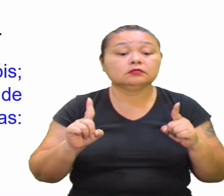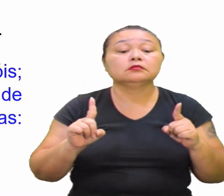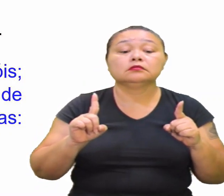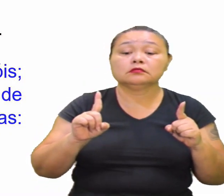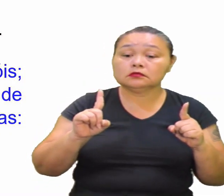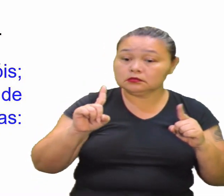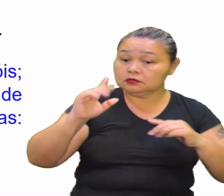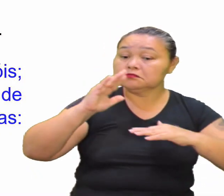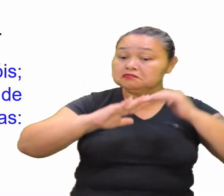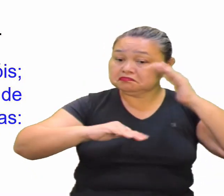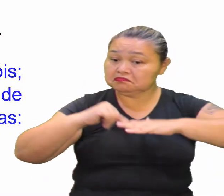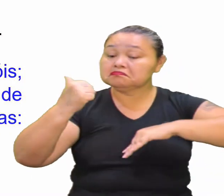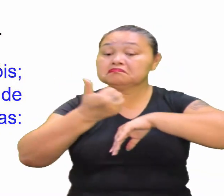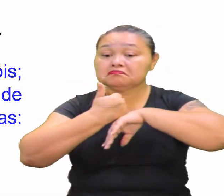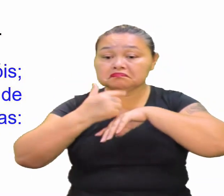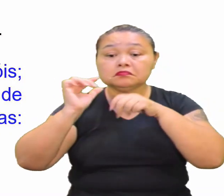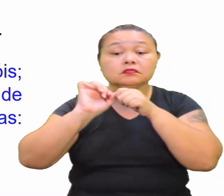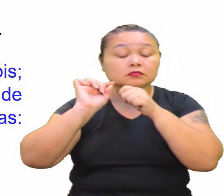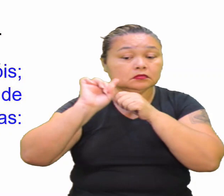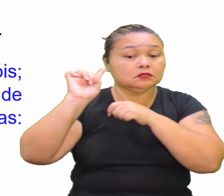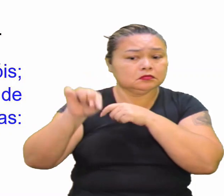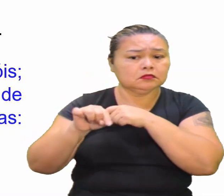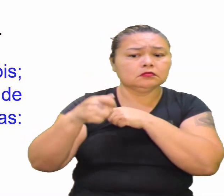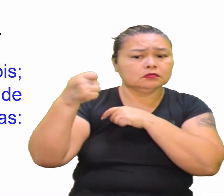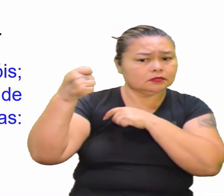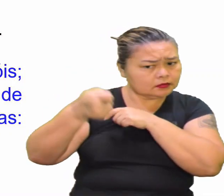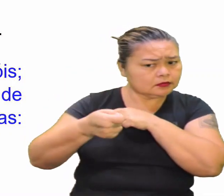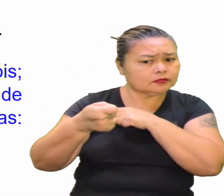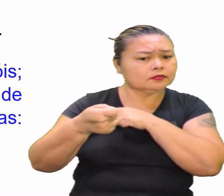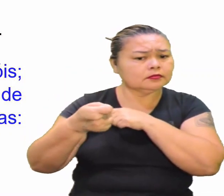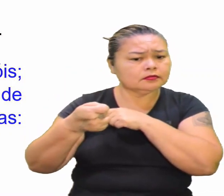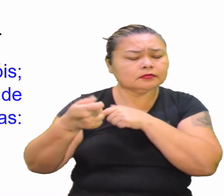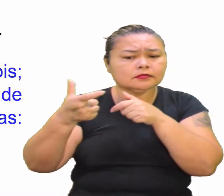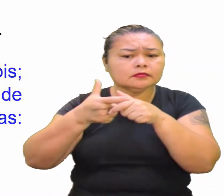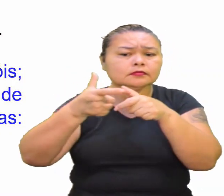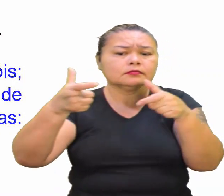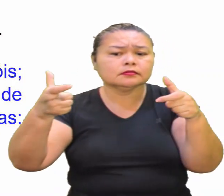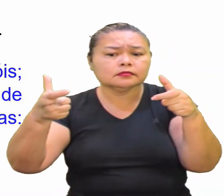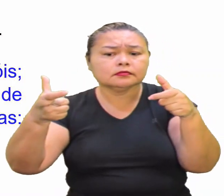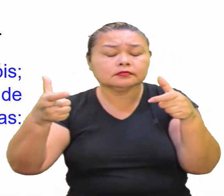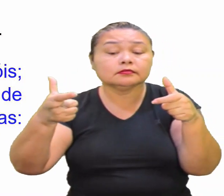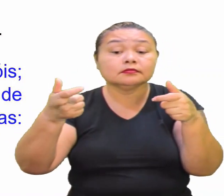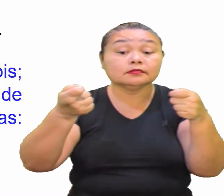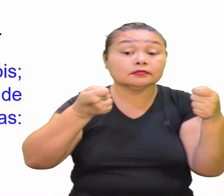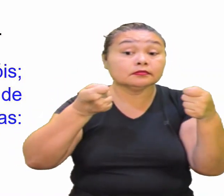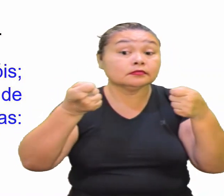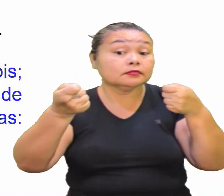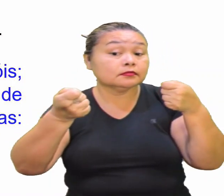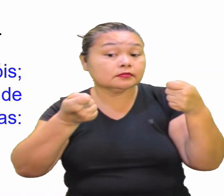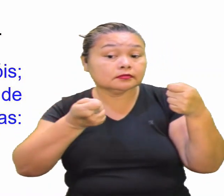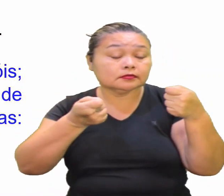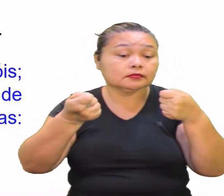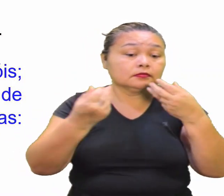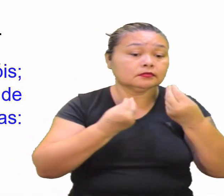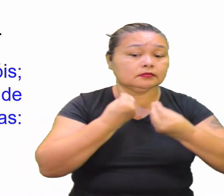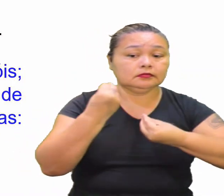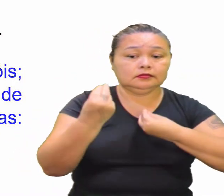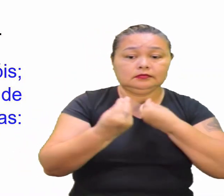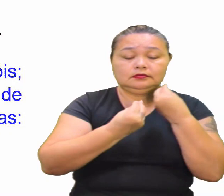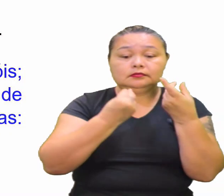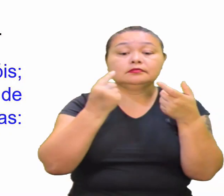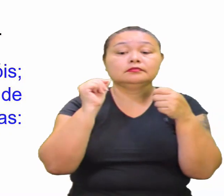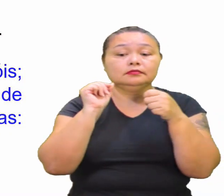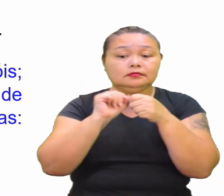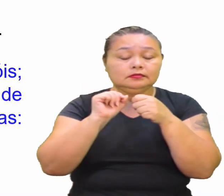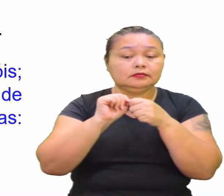Profissionais da área Tem batido Na técnica Em relação a isso De aumentarmos Esse controle De como Que está sendo